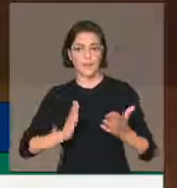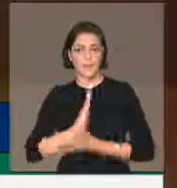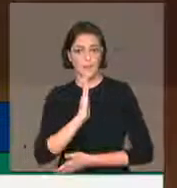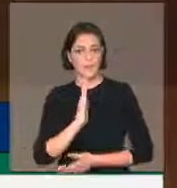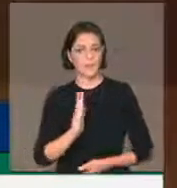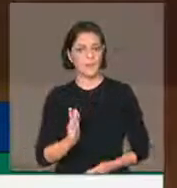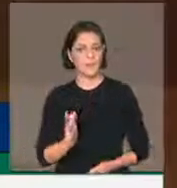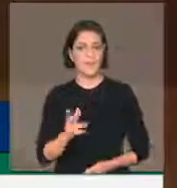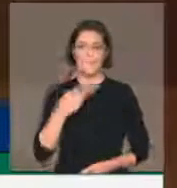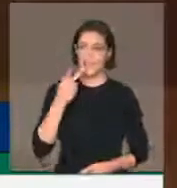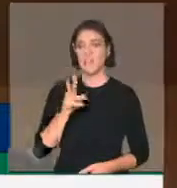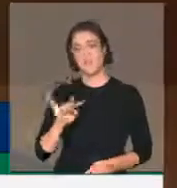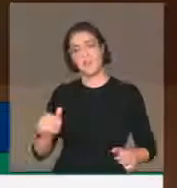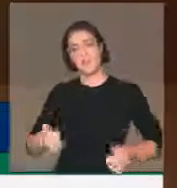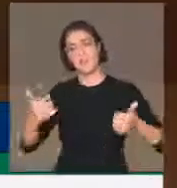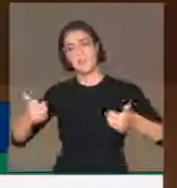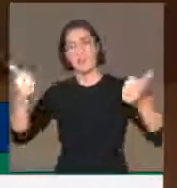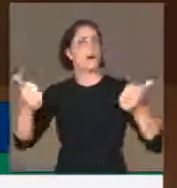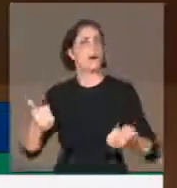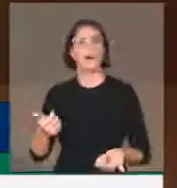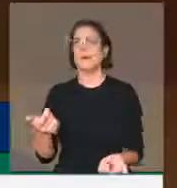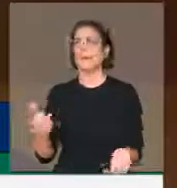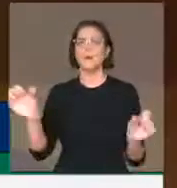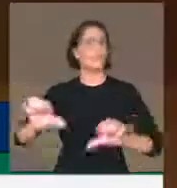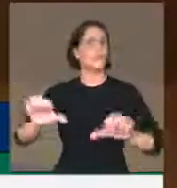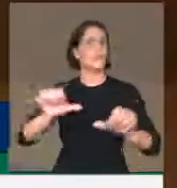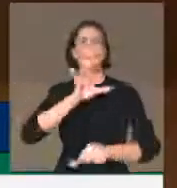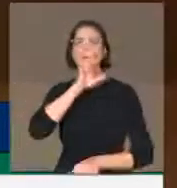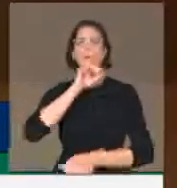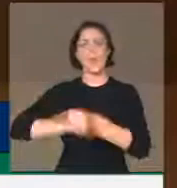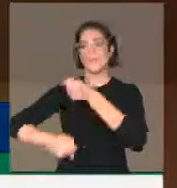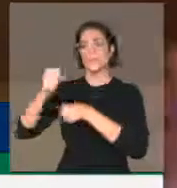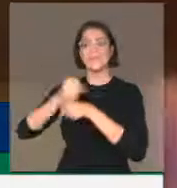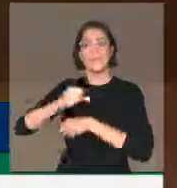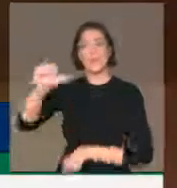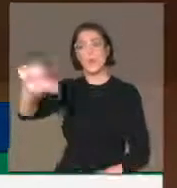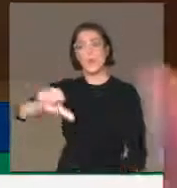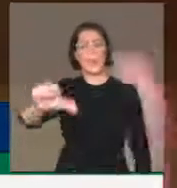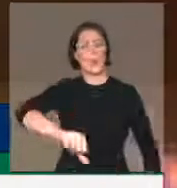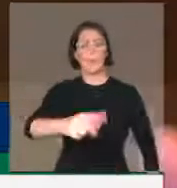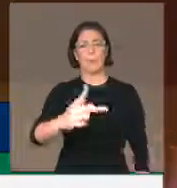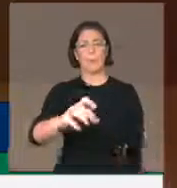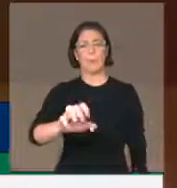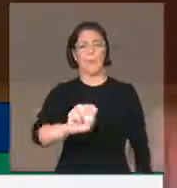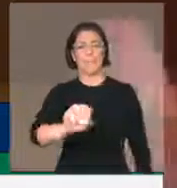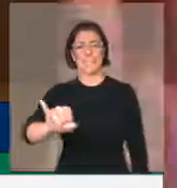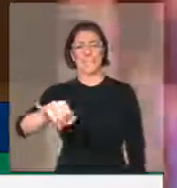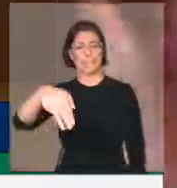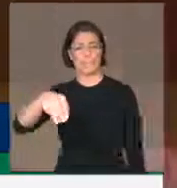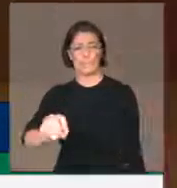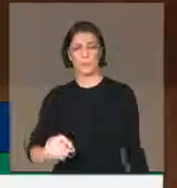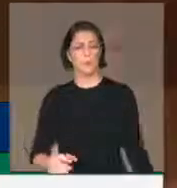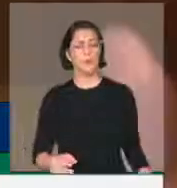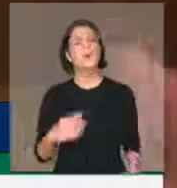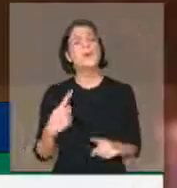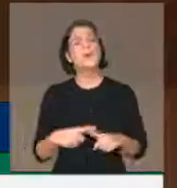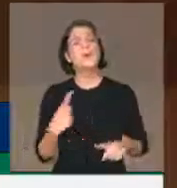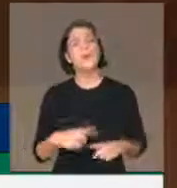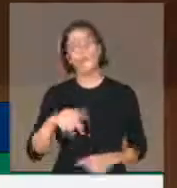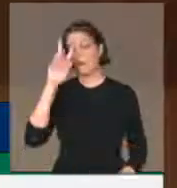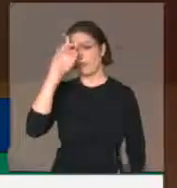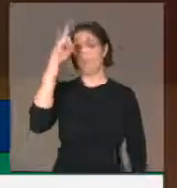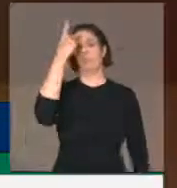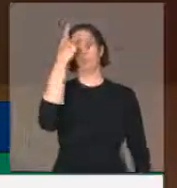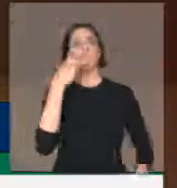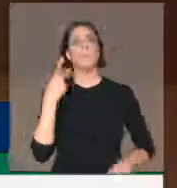passado foi um ano péssimo na economia. Péssimo. Isso graças à política econômica equivocada que está